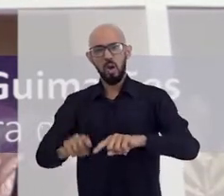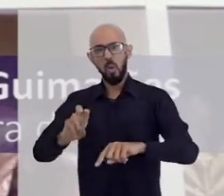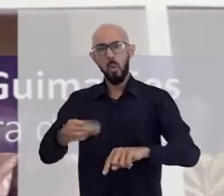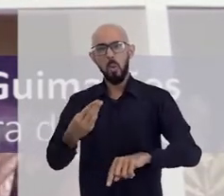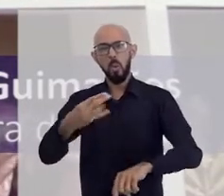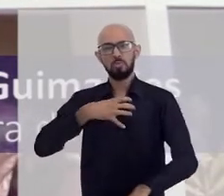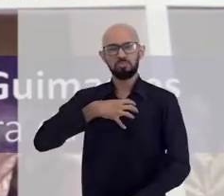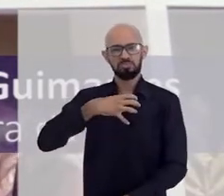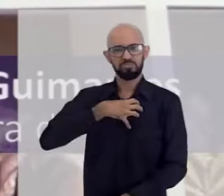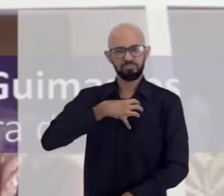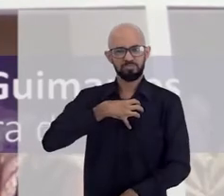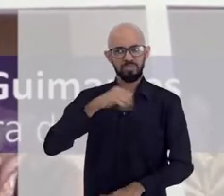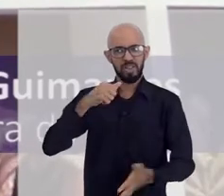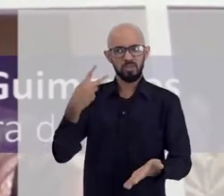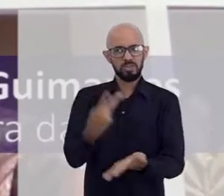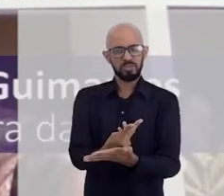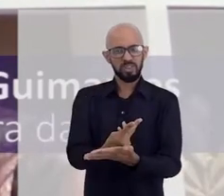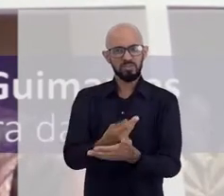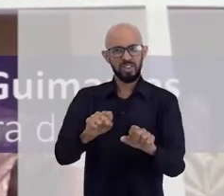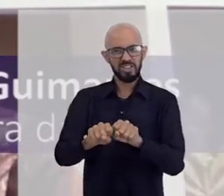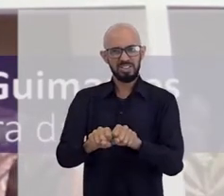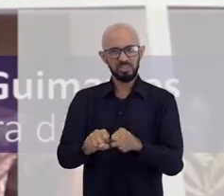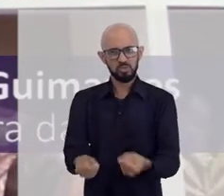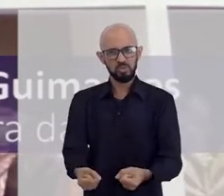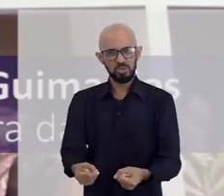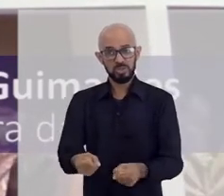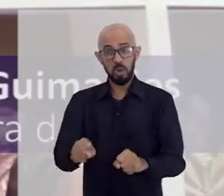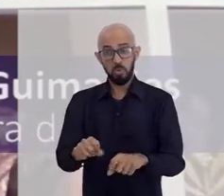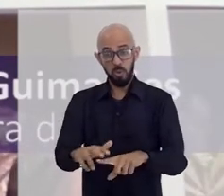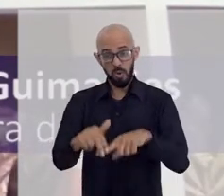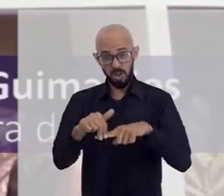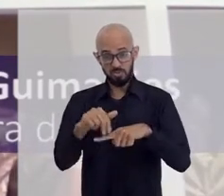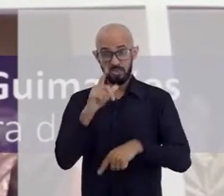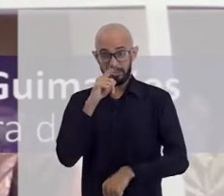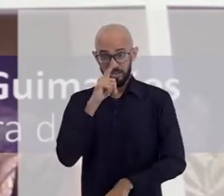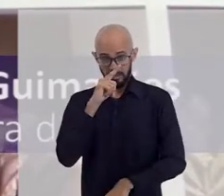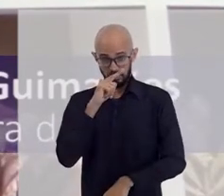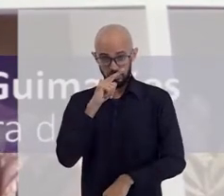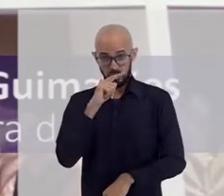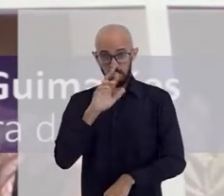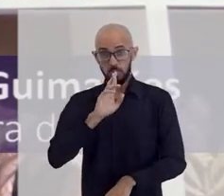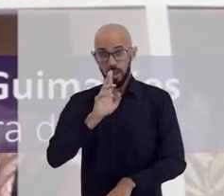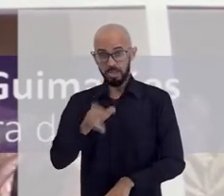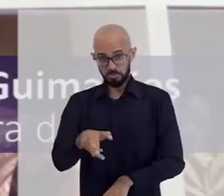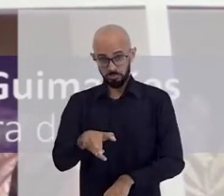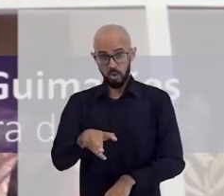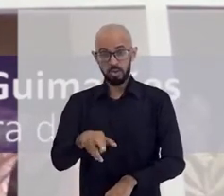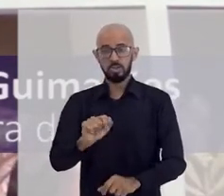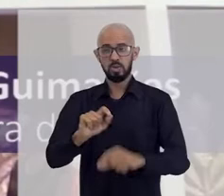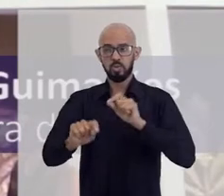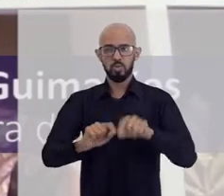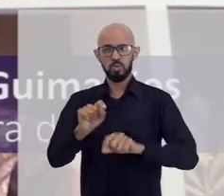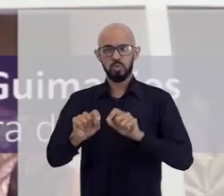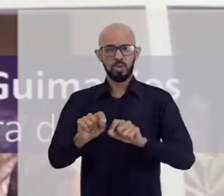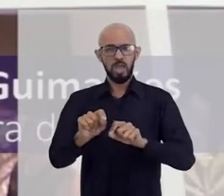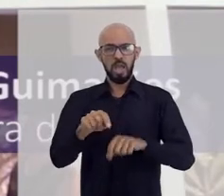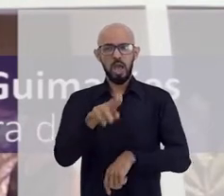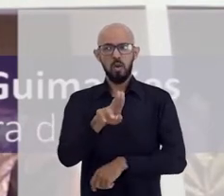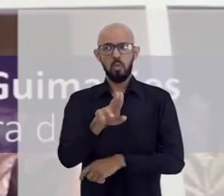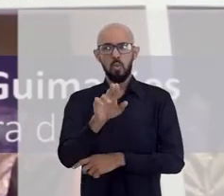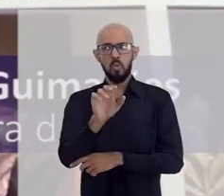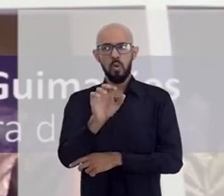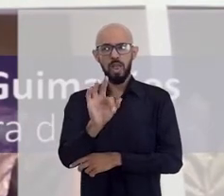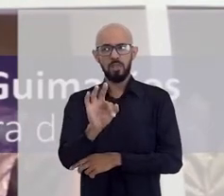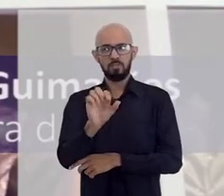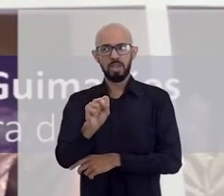emocionalmente, vendo o rastro de destruição causado pela força das águas. Como resposta, a UFSB se colocou prontamente